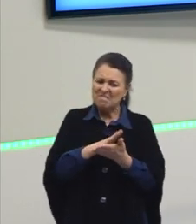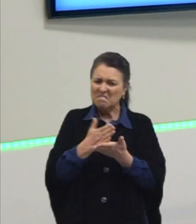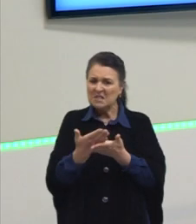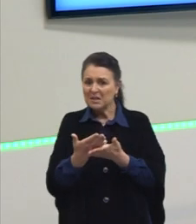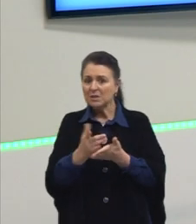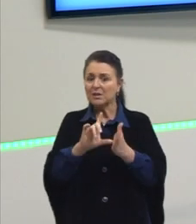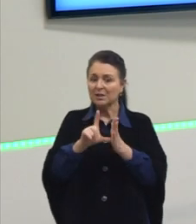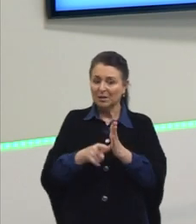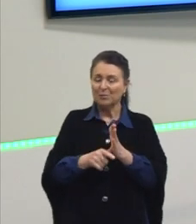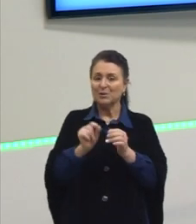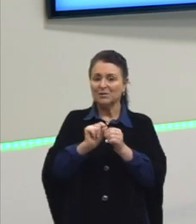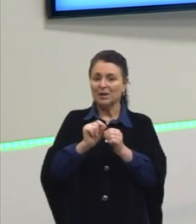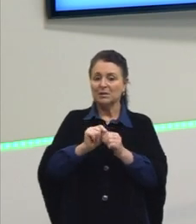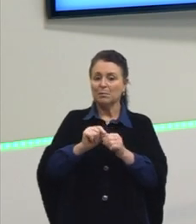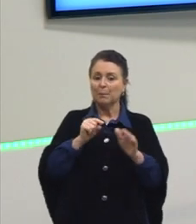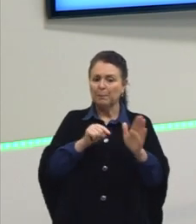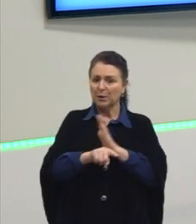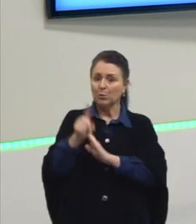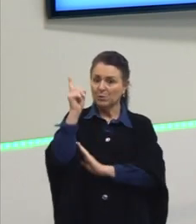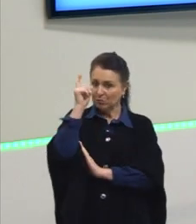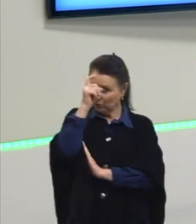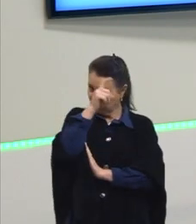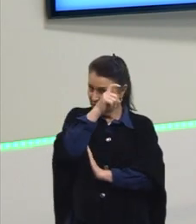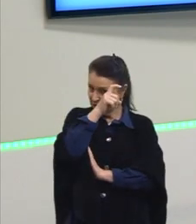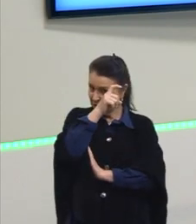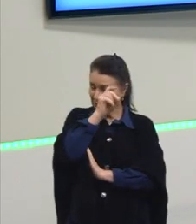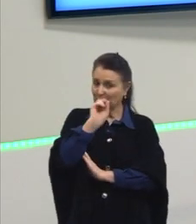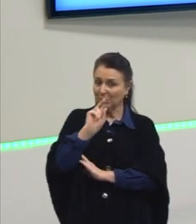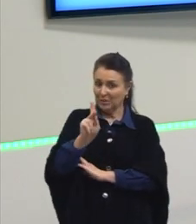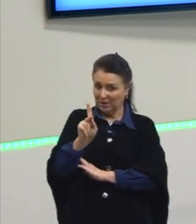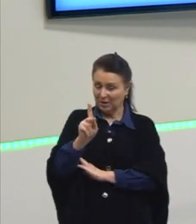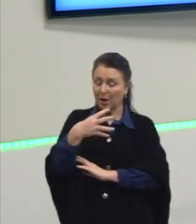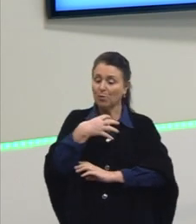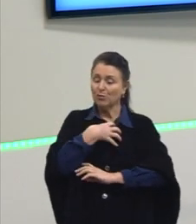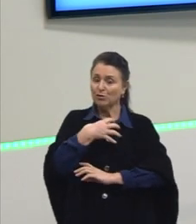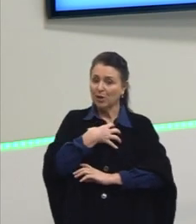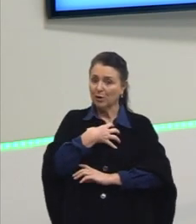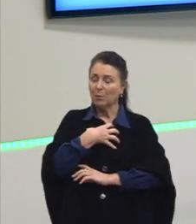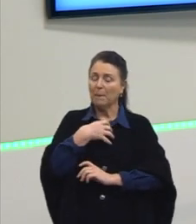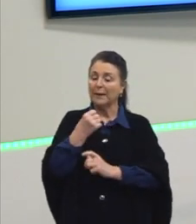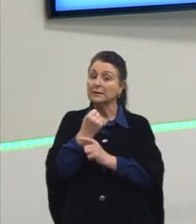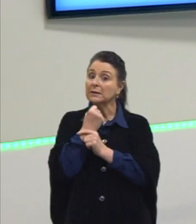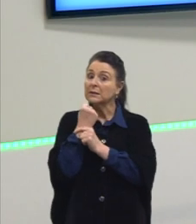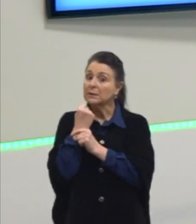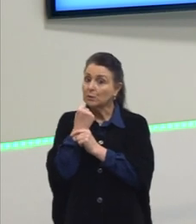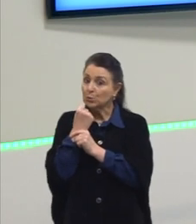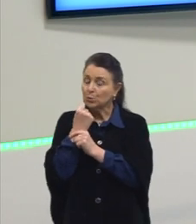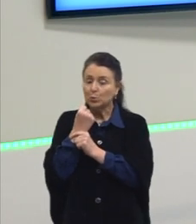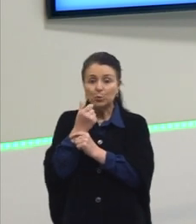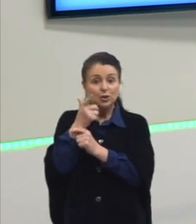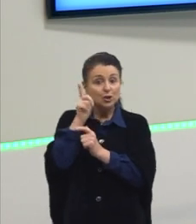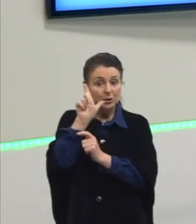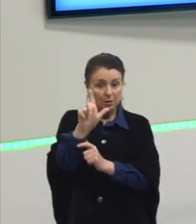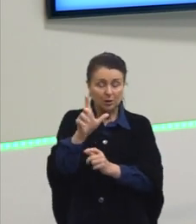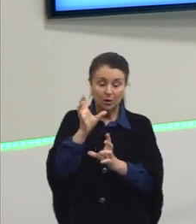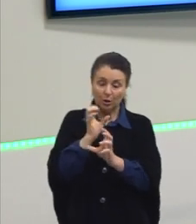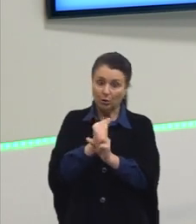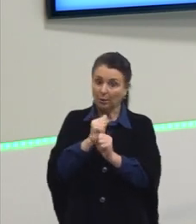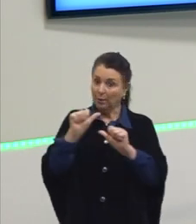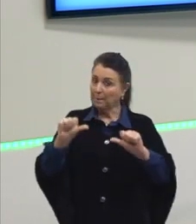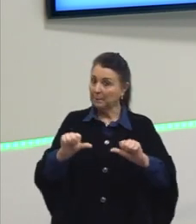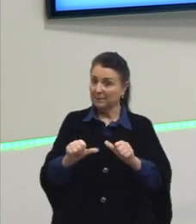fim, vocês fazem as questões difíceis, que é uma maneira mais segura de garantir uma nota melhor.